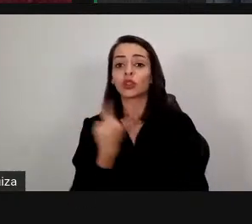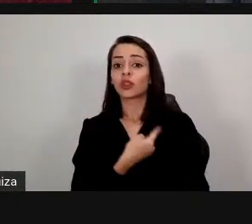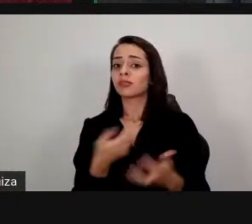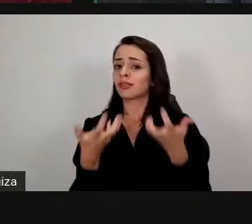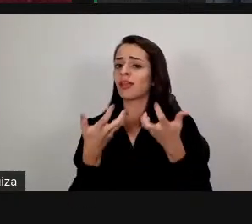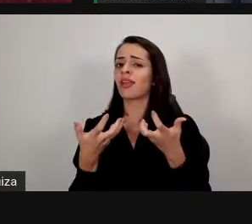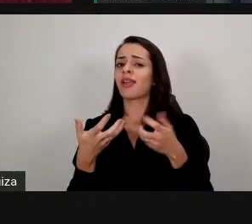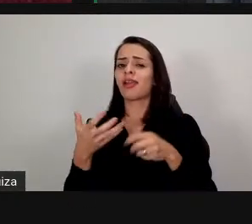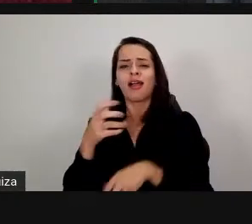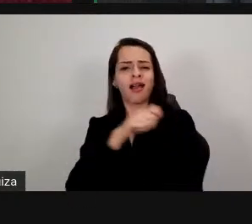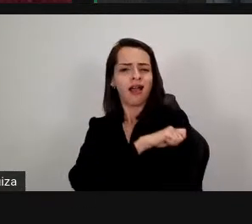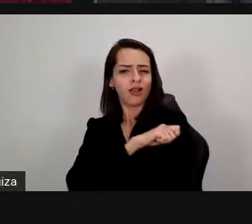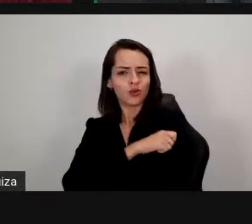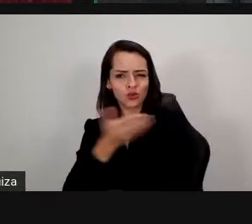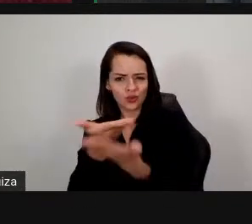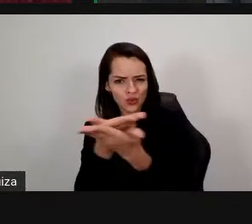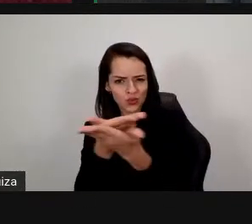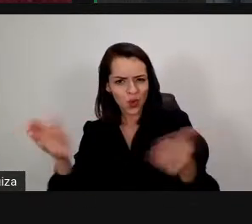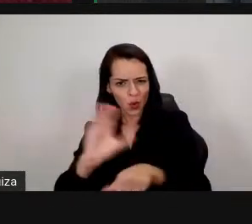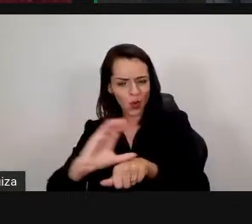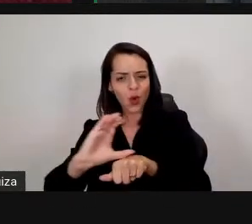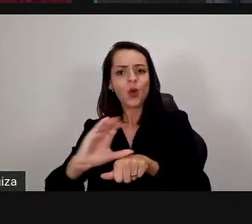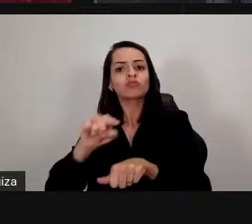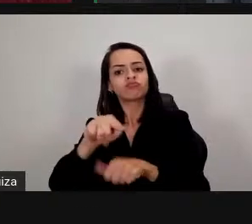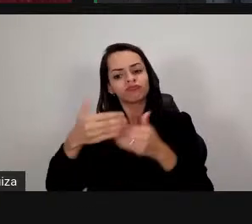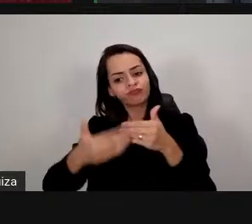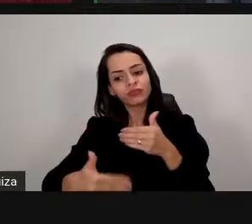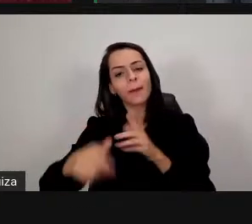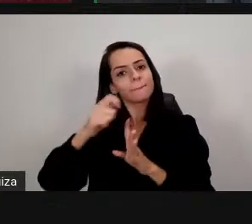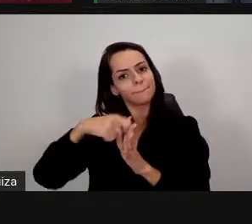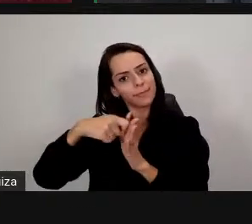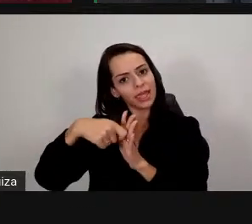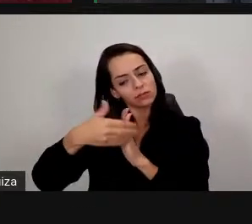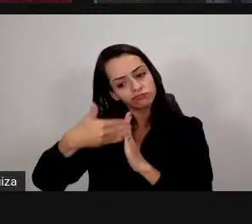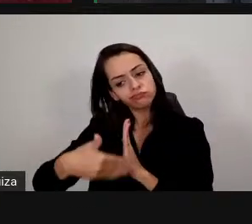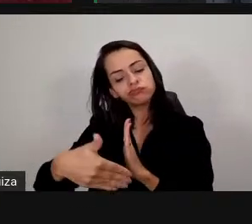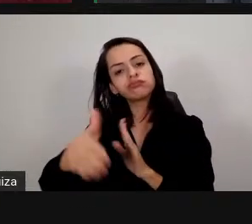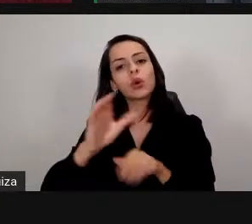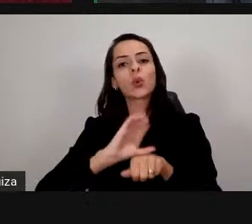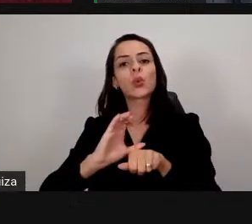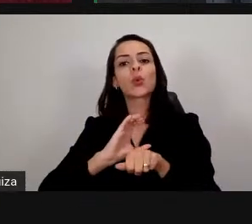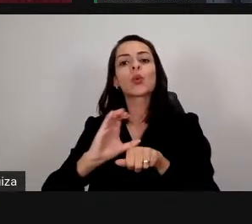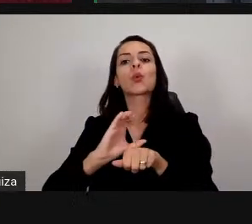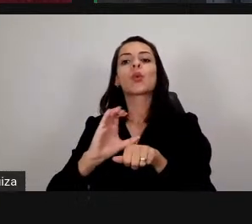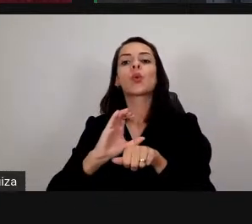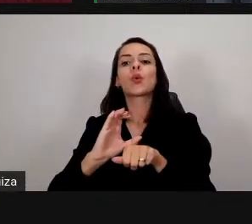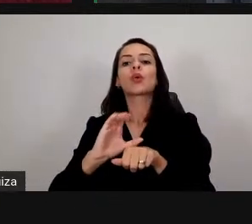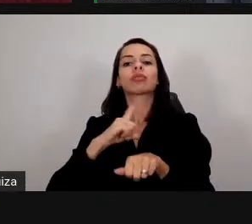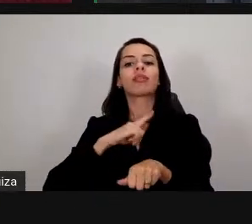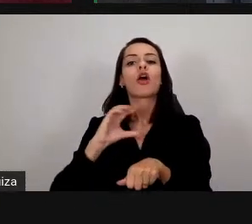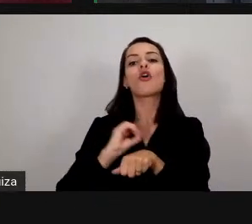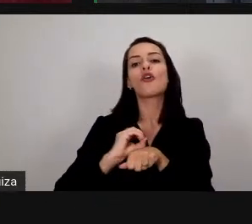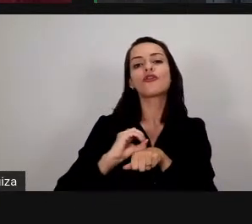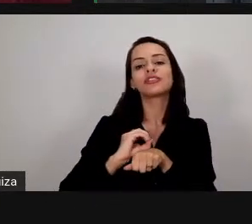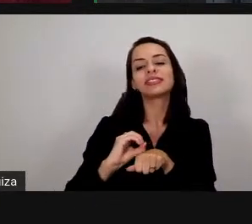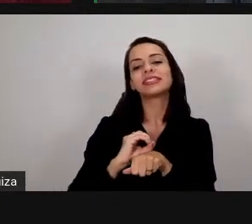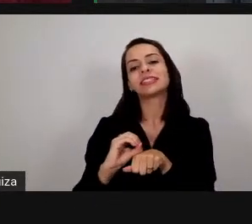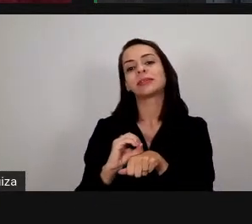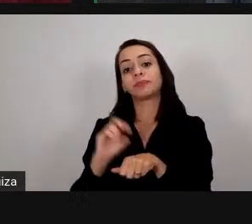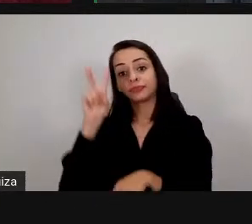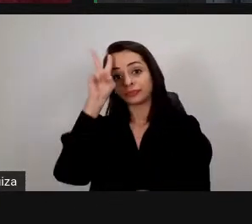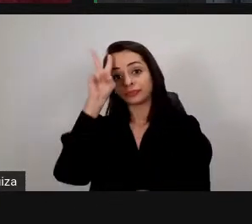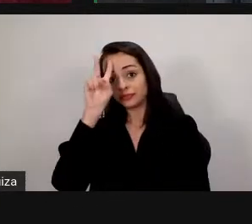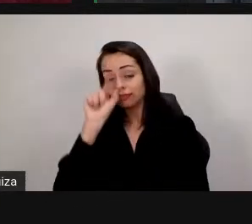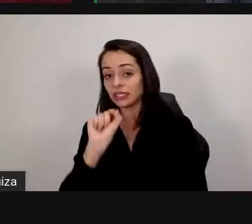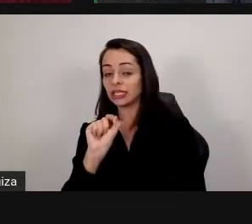e que levem durante esses meses que terão que nós teremos aí a vigência das nossas oficinas lembrando que serão duas